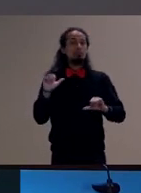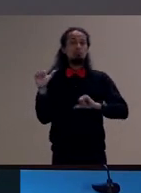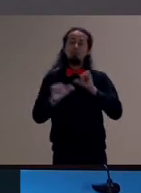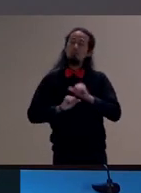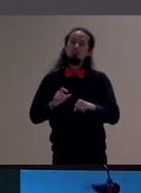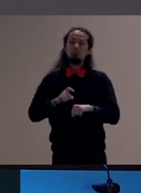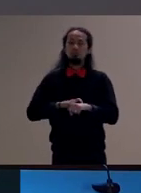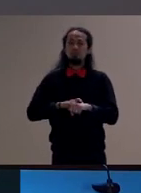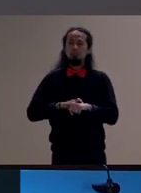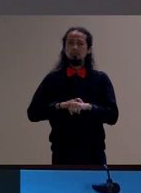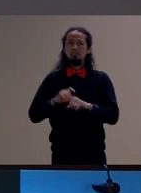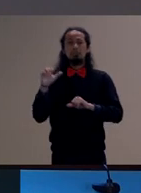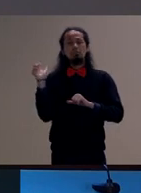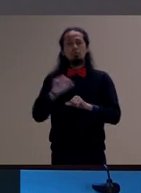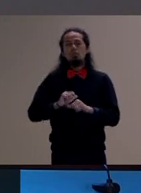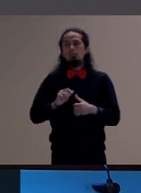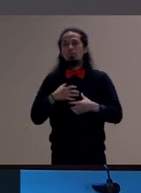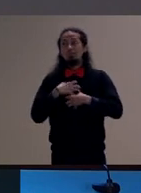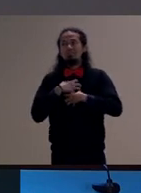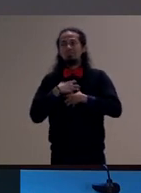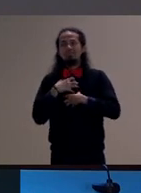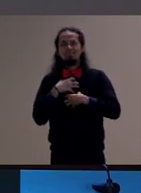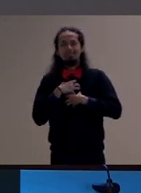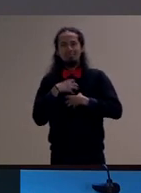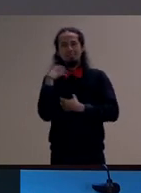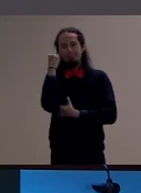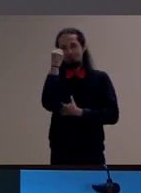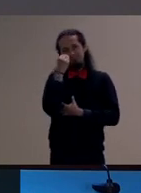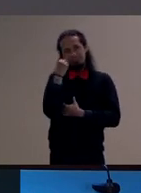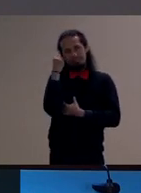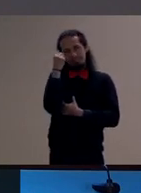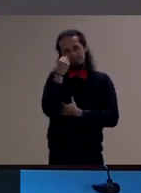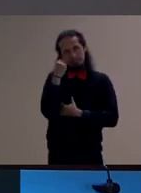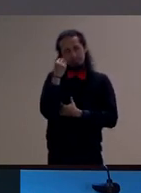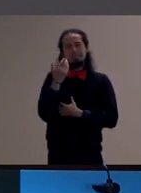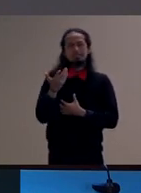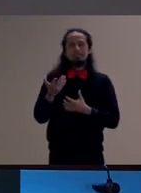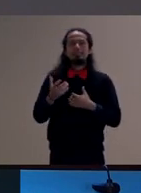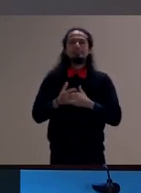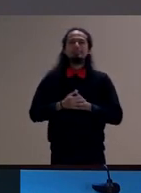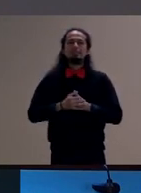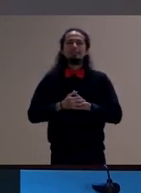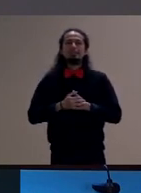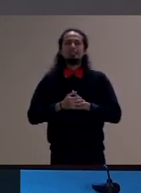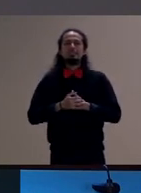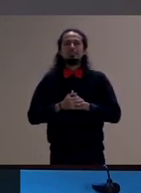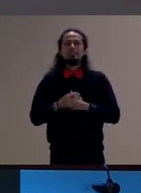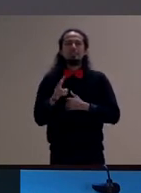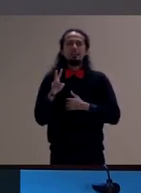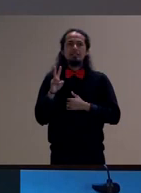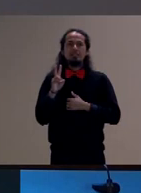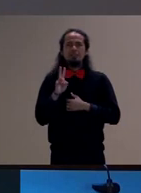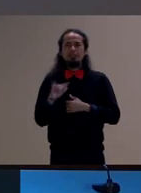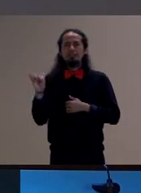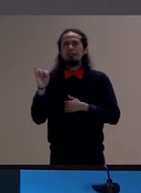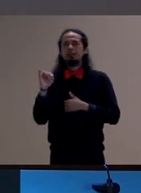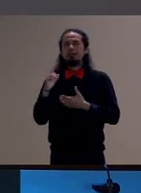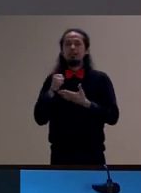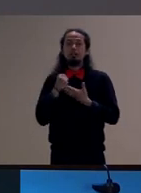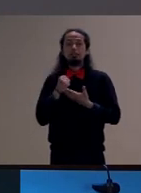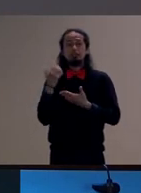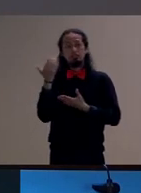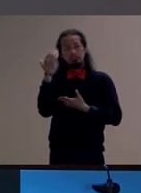muda a forma de experiência isso que um pouco ele vai alertar para a gente pensar um pouco